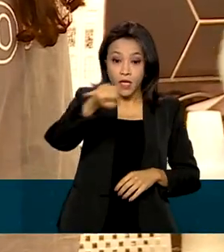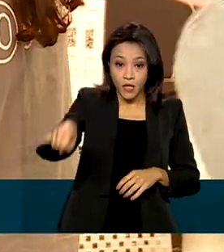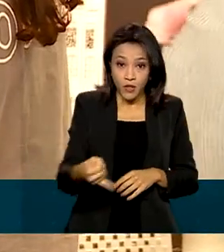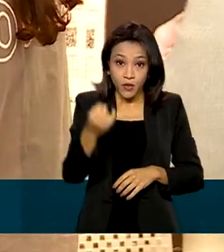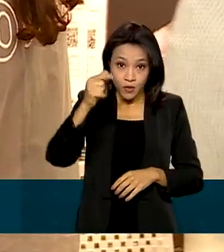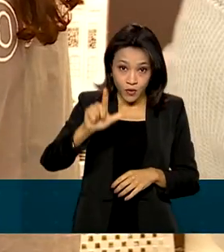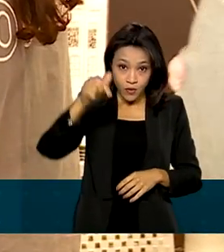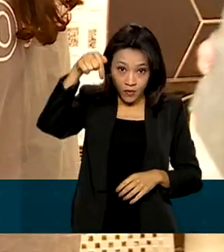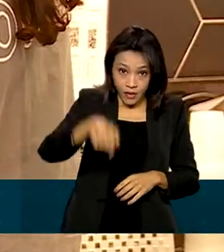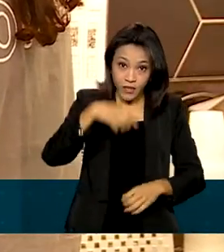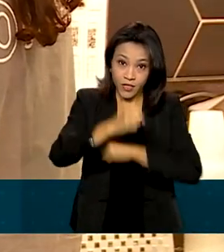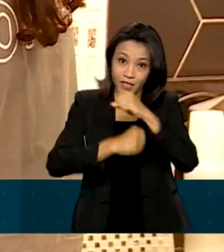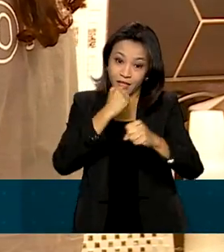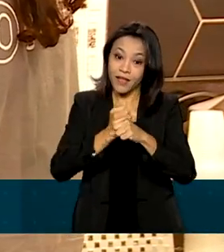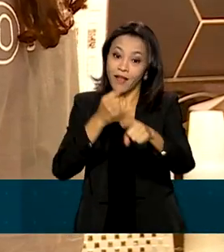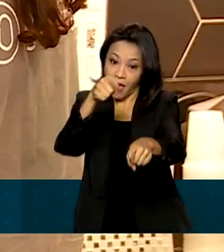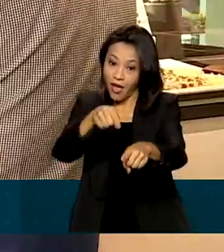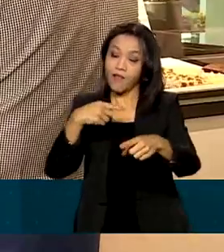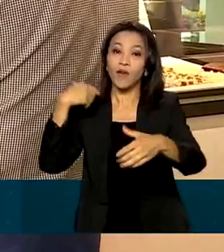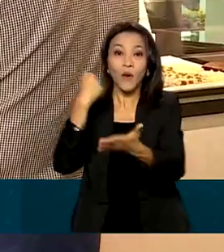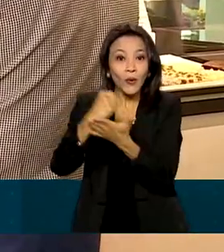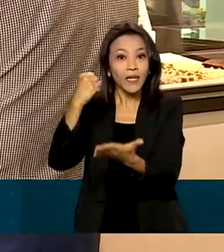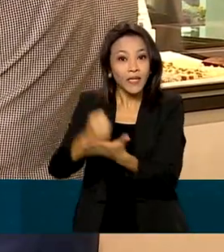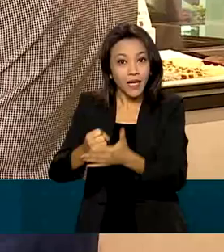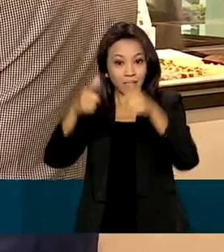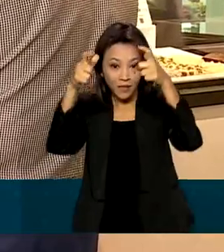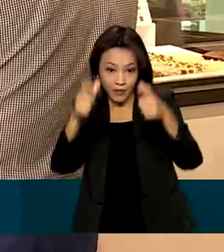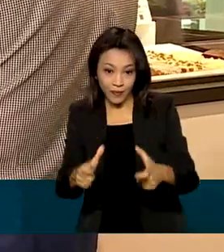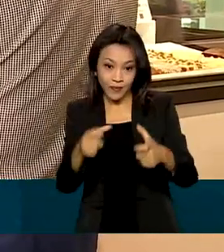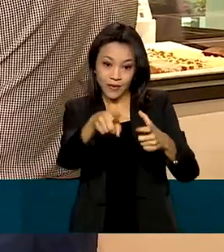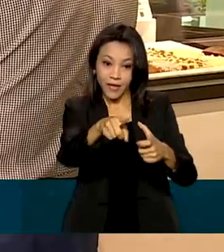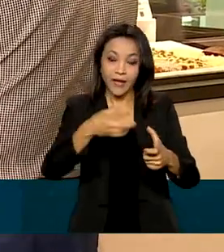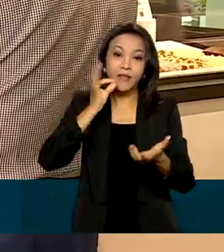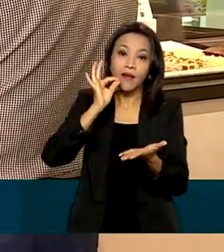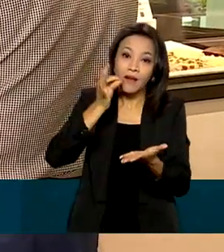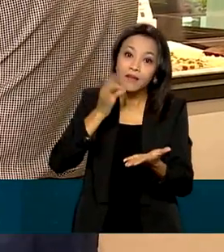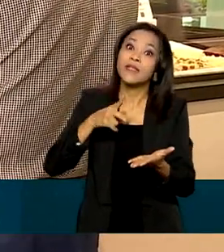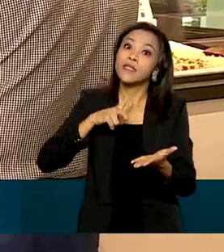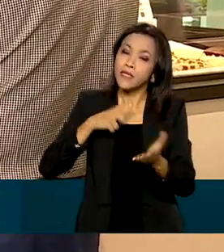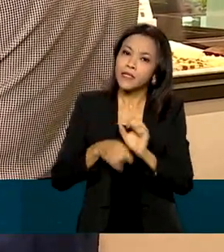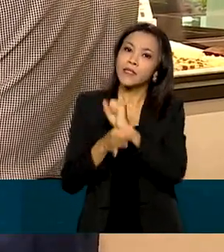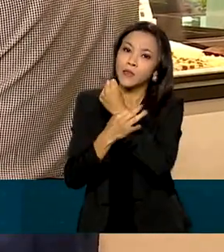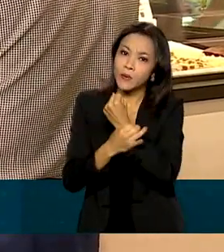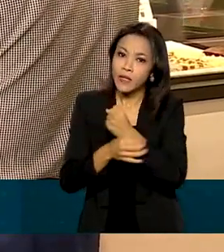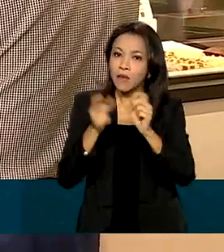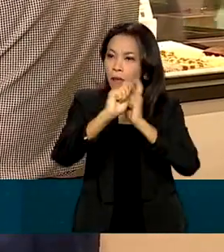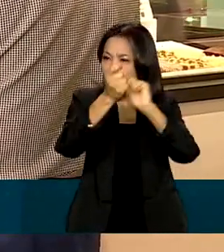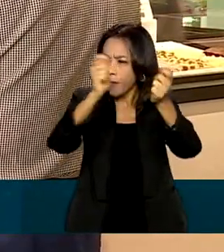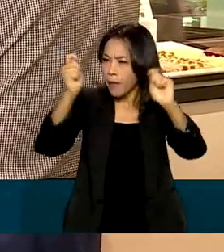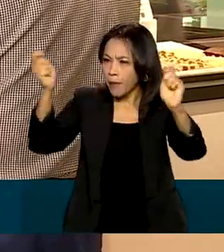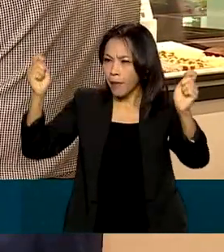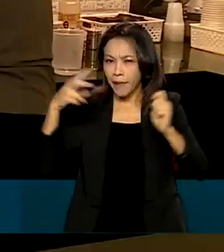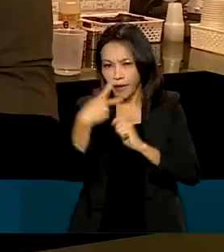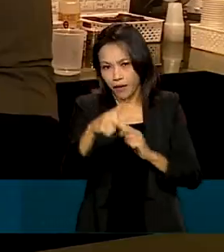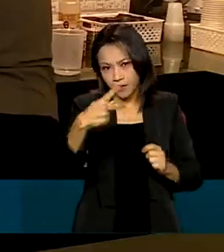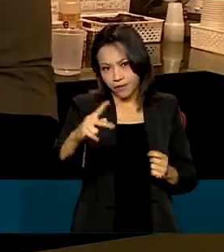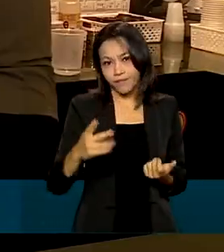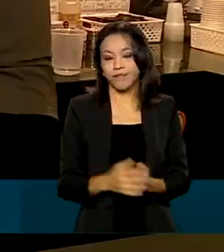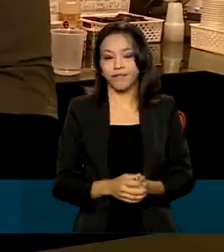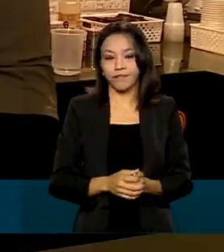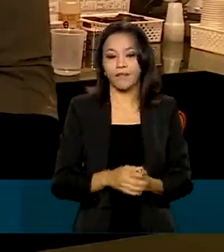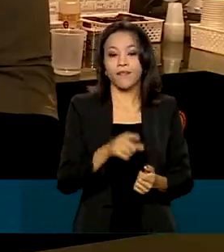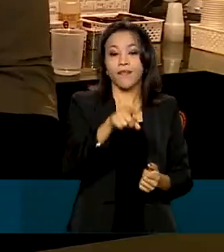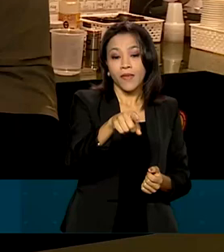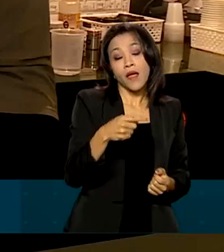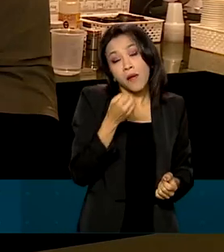contratada nesta cafeteria em Brasília. E agora diz que tem mais segurança para pagar as contas no final do mês. Tem sido